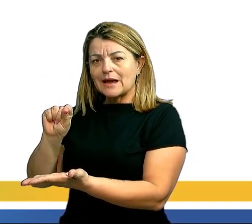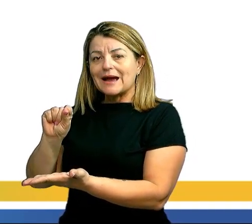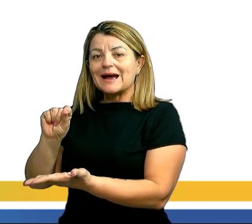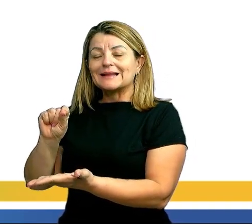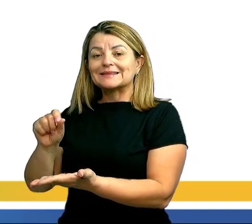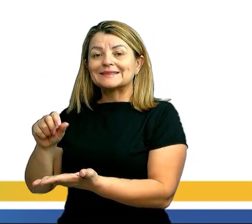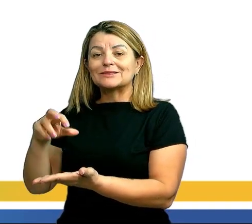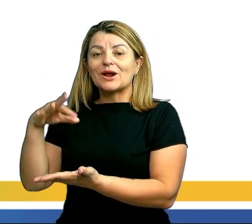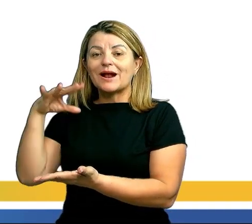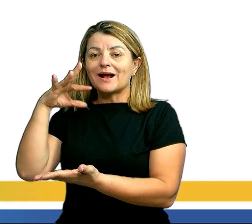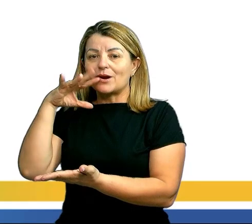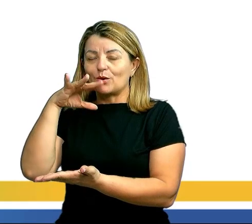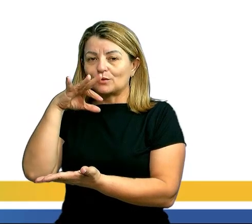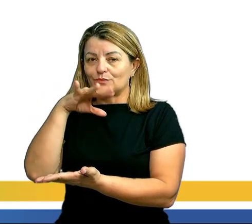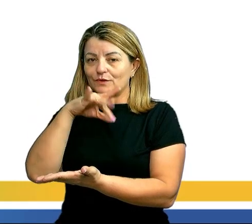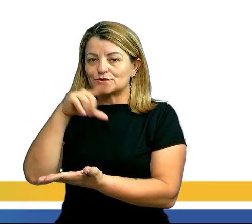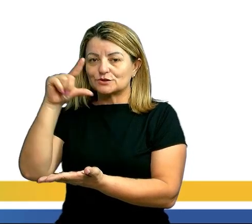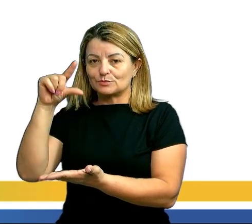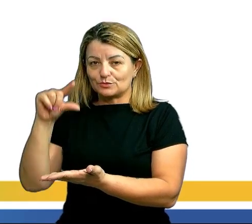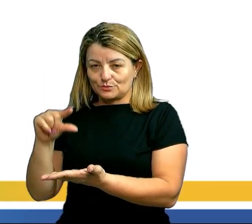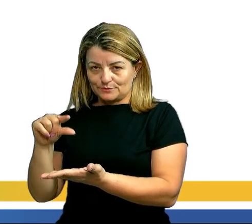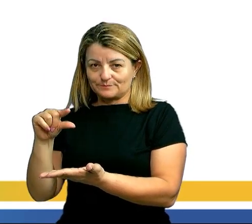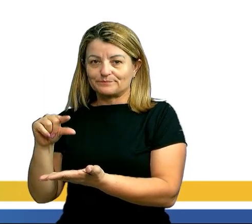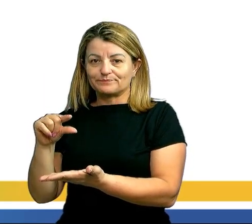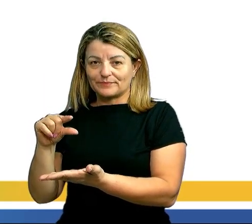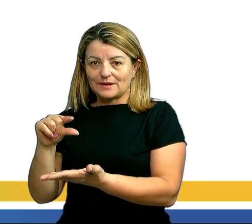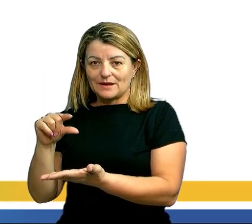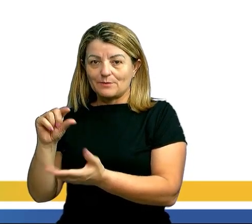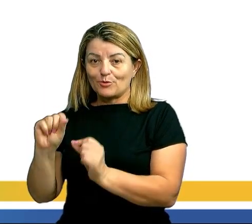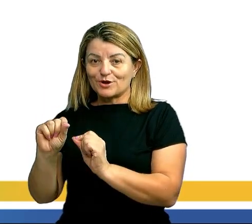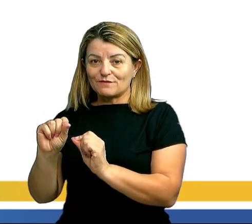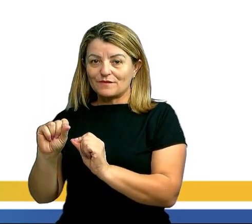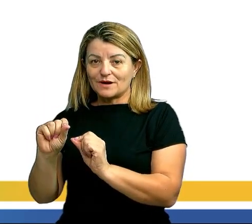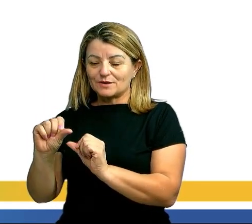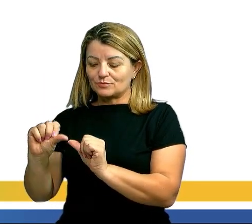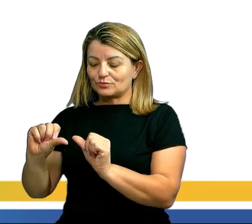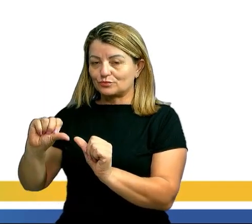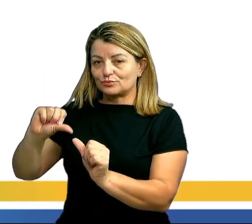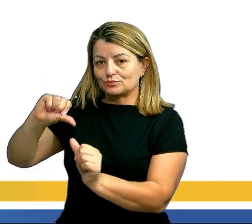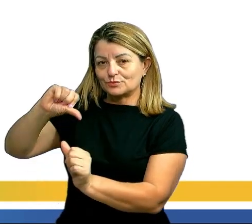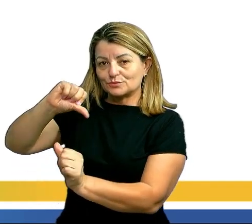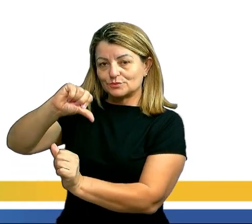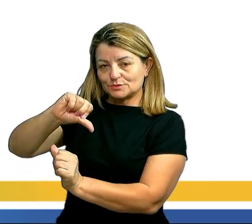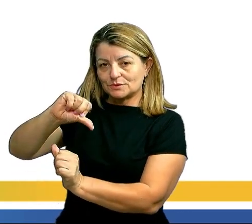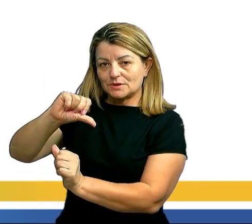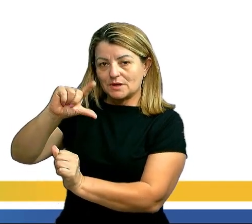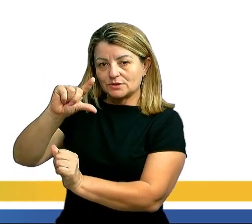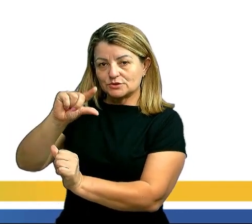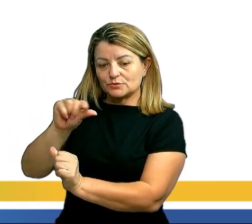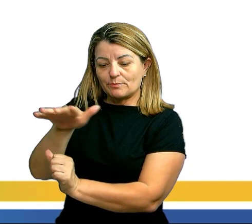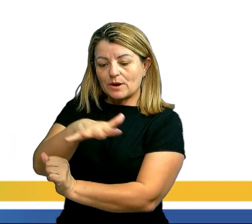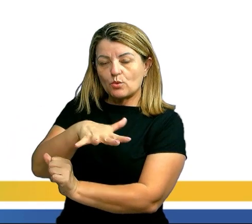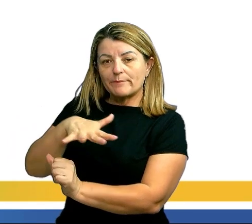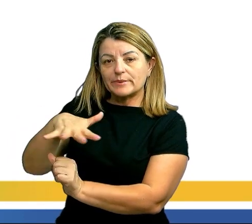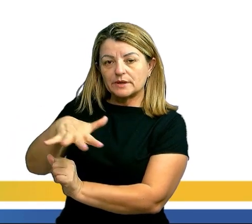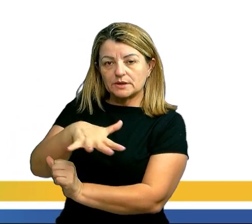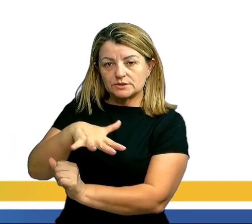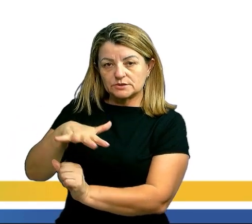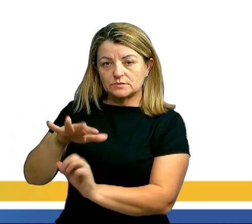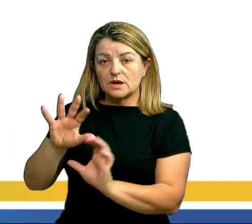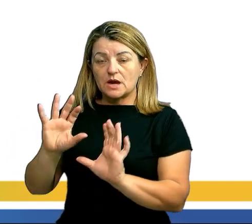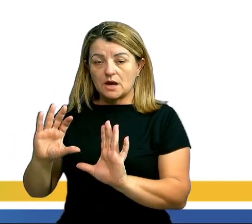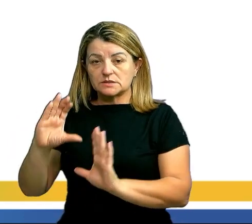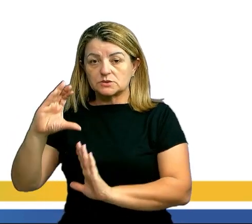existe uma transferência de calor da temperatura do café para o ambiente. Dessa maneira, o calor é um